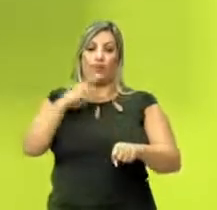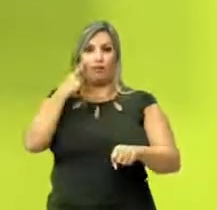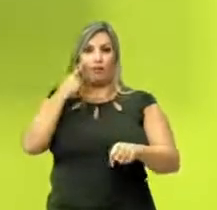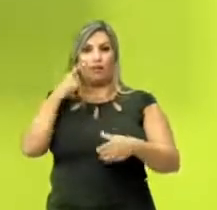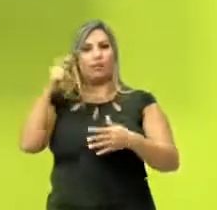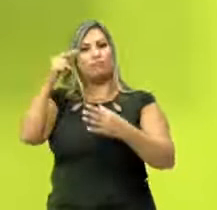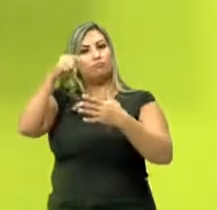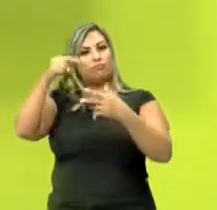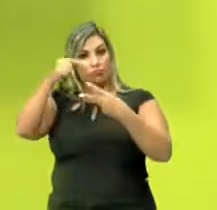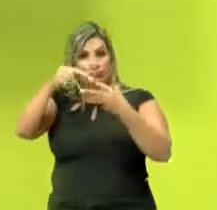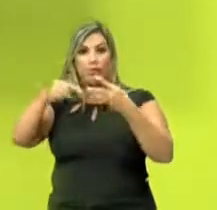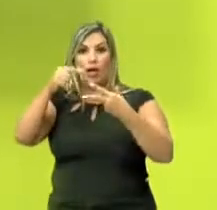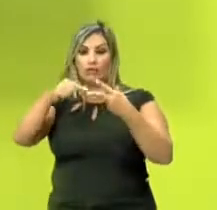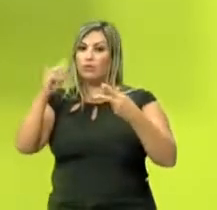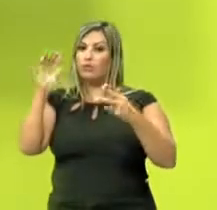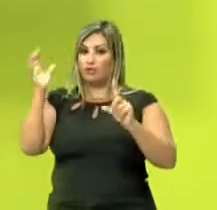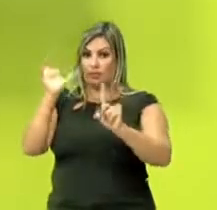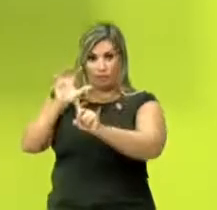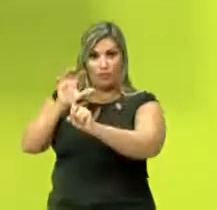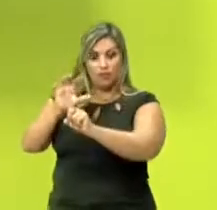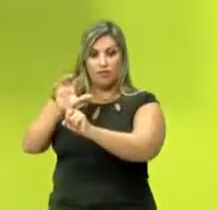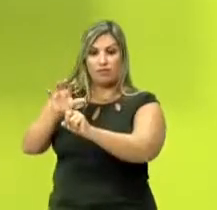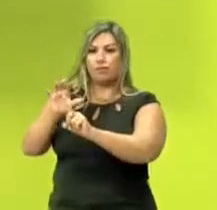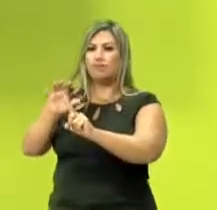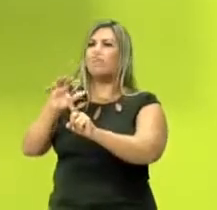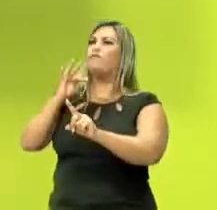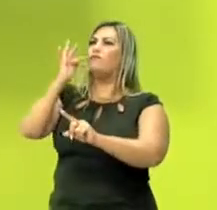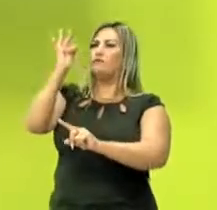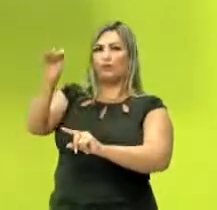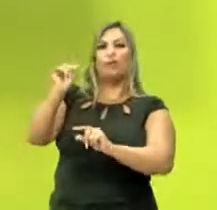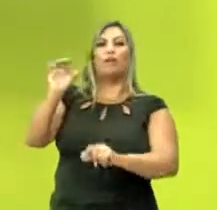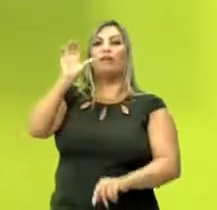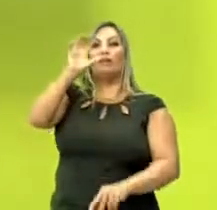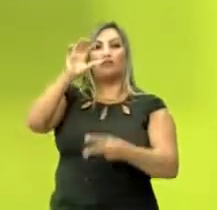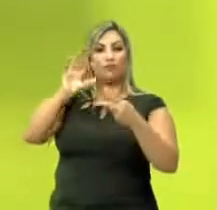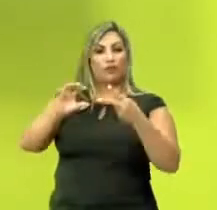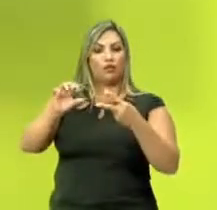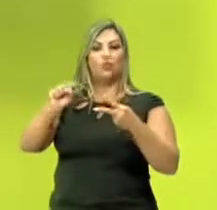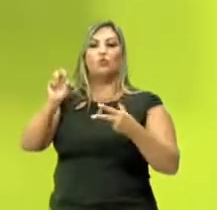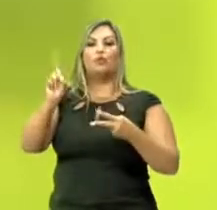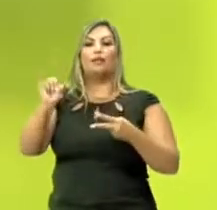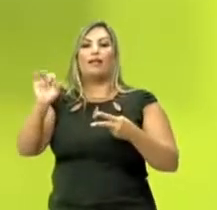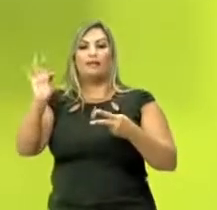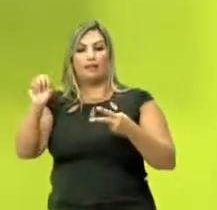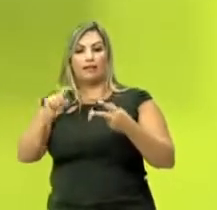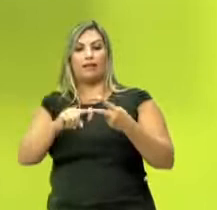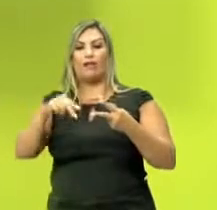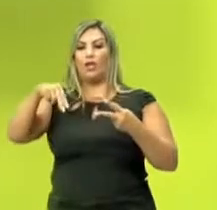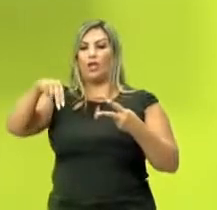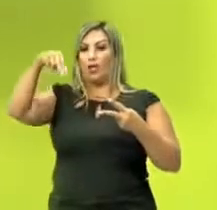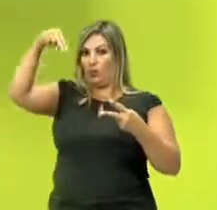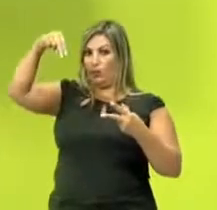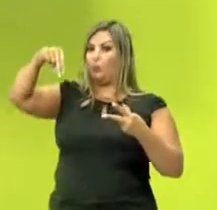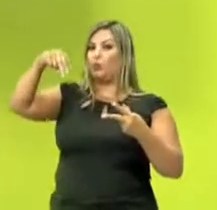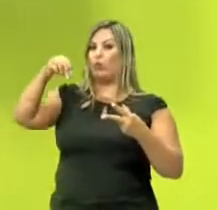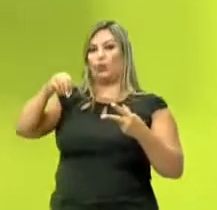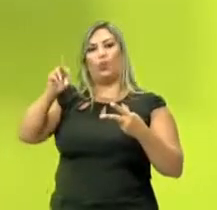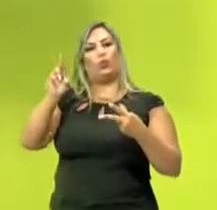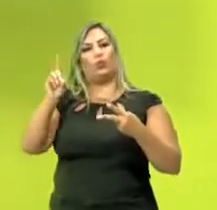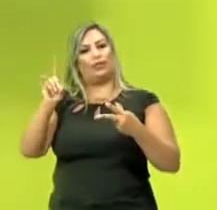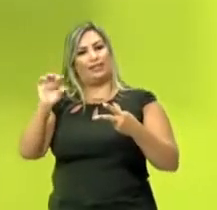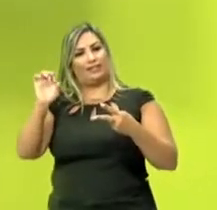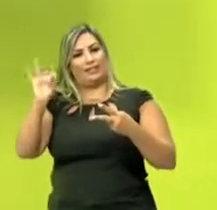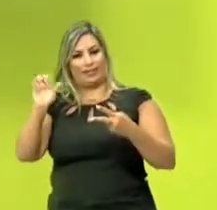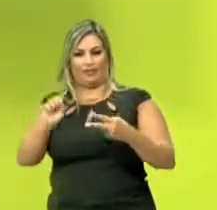as capitanias de Pernambuco e São Vicente influenciando o que futuramente vai ser a região sudeste e a região nordeste, tá?